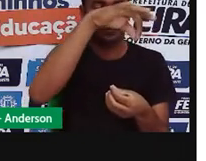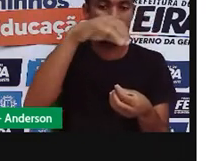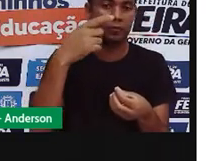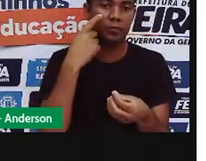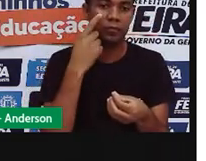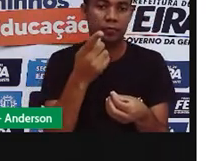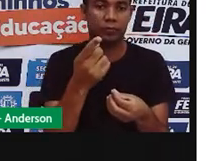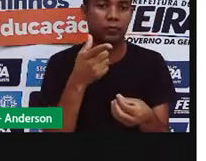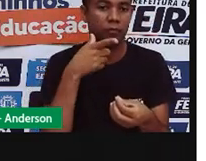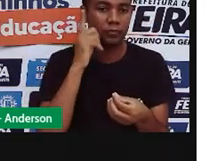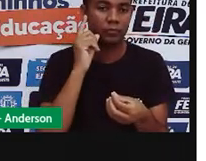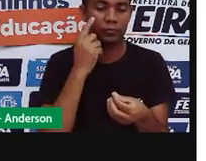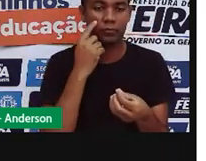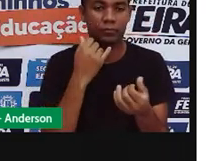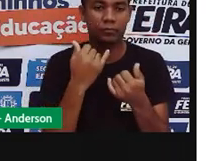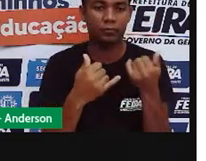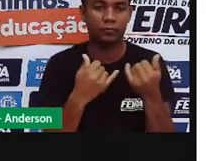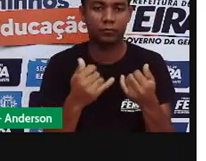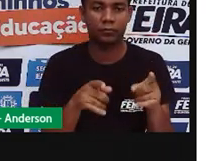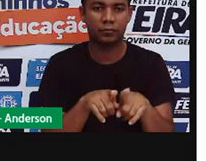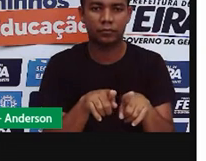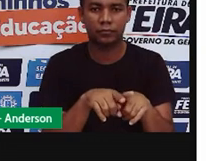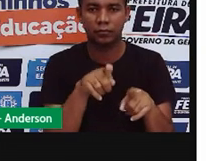a gente fez ontem e brincou, né?